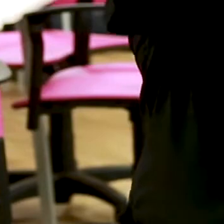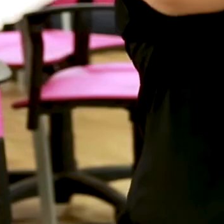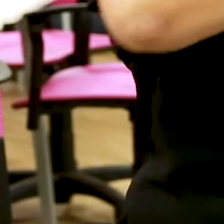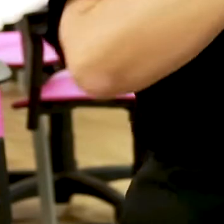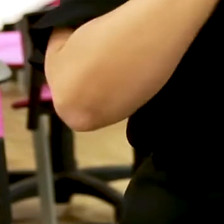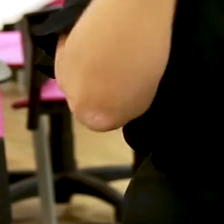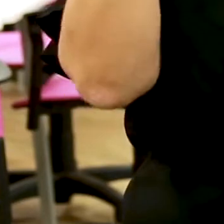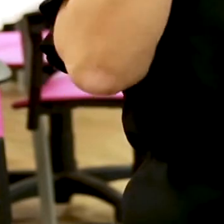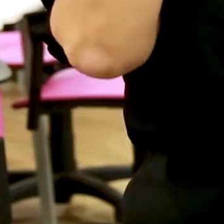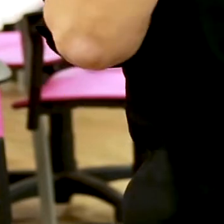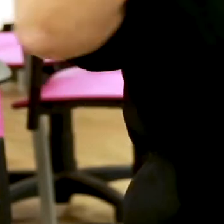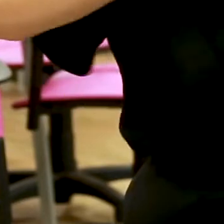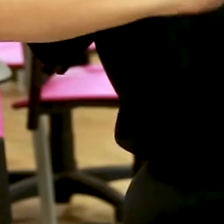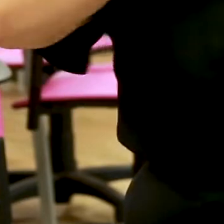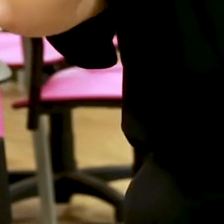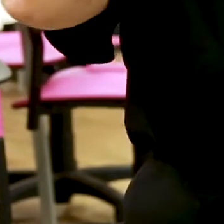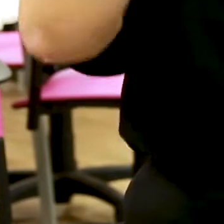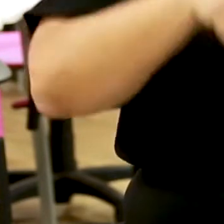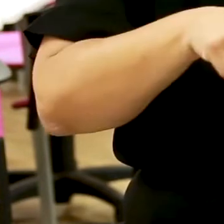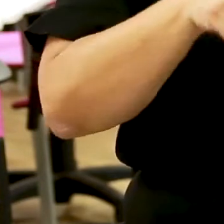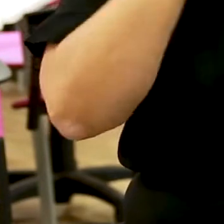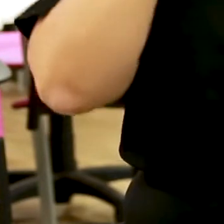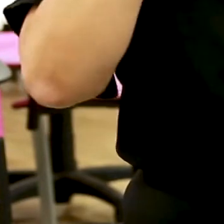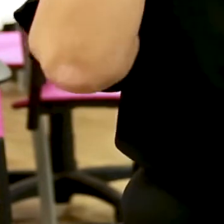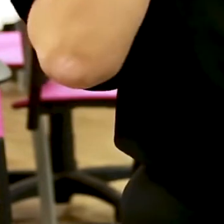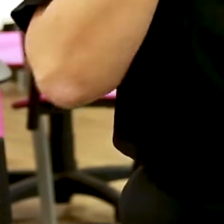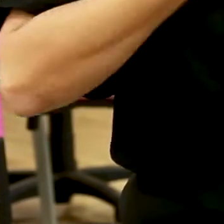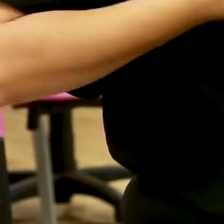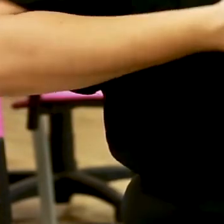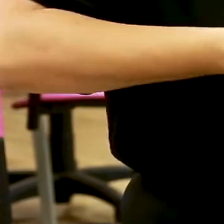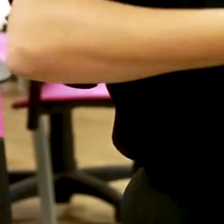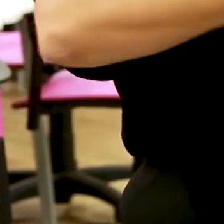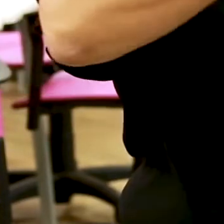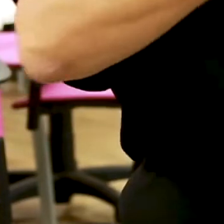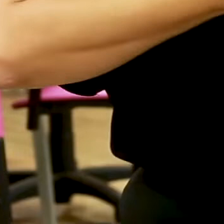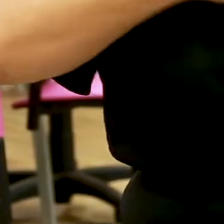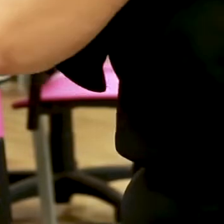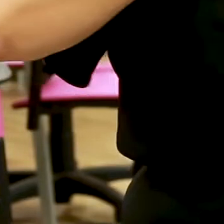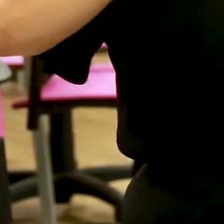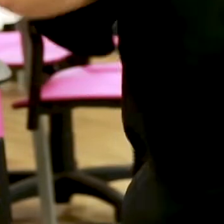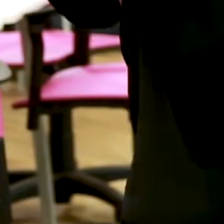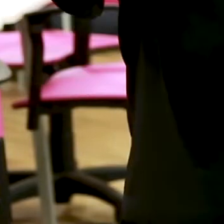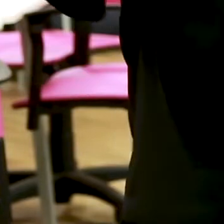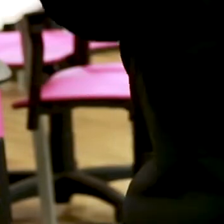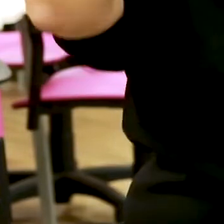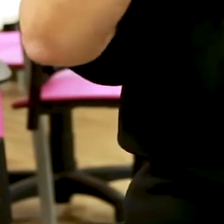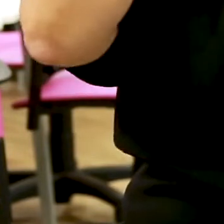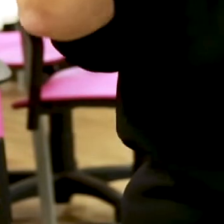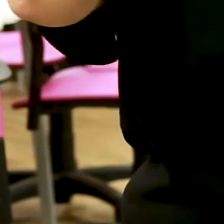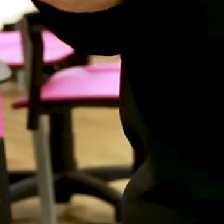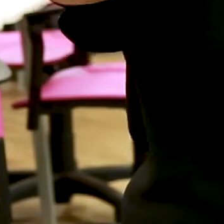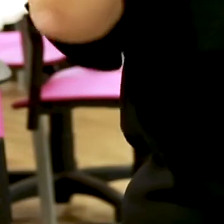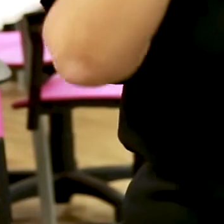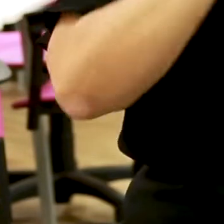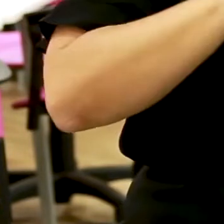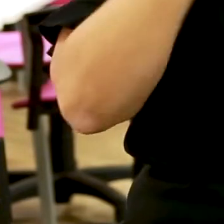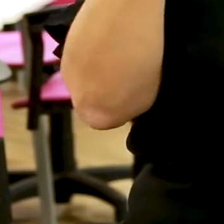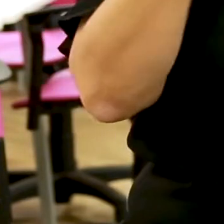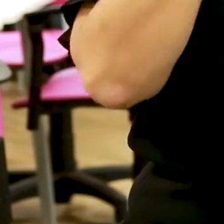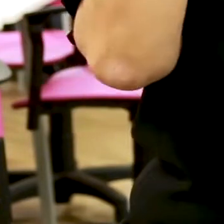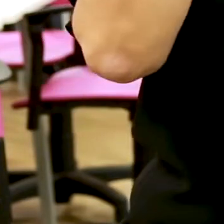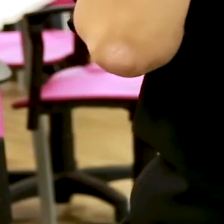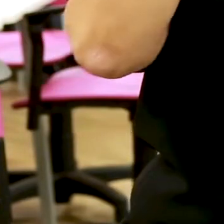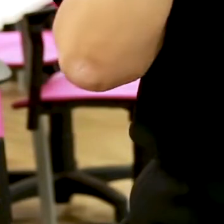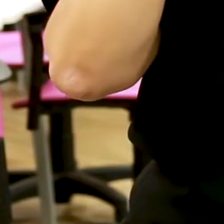importante, seja com crianças, seja com adultos. E aqui na universidade, enquanto professora, a gente tem essa oportunidade de